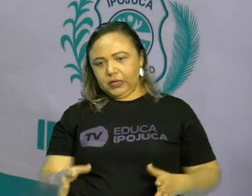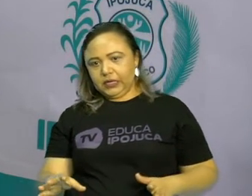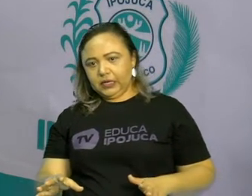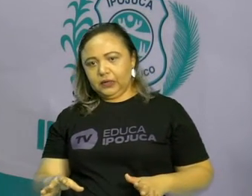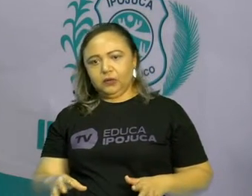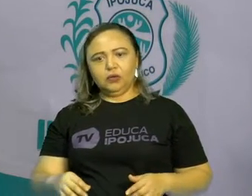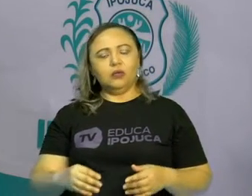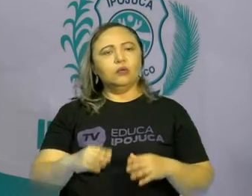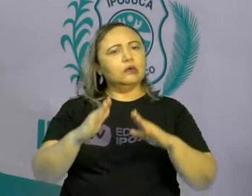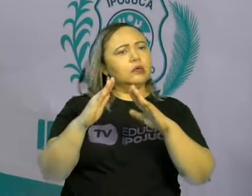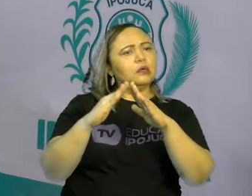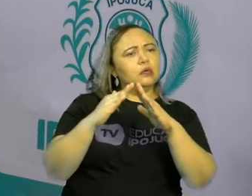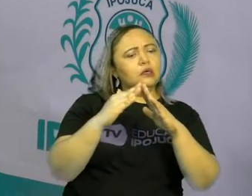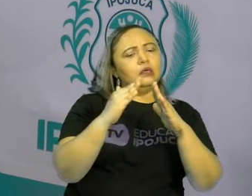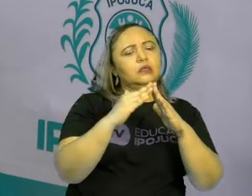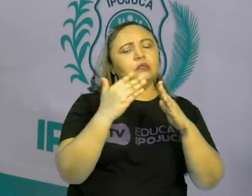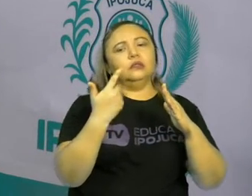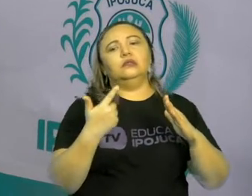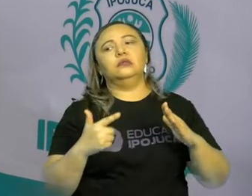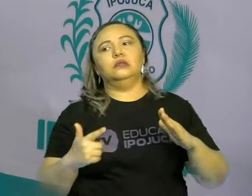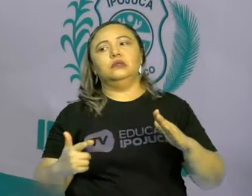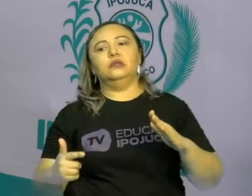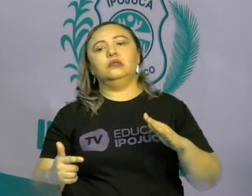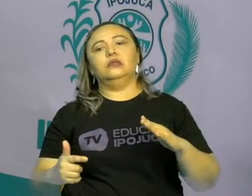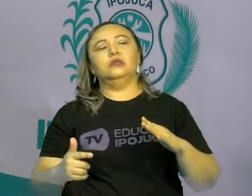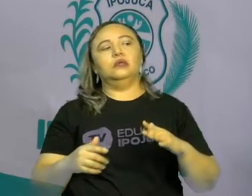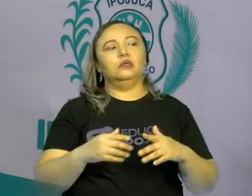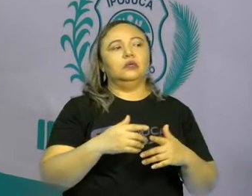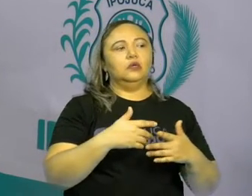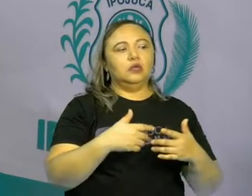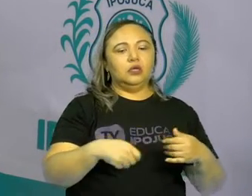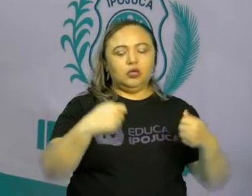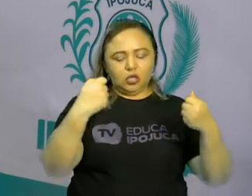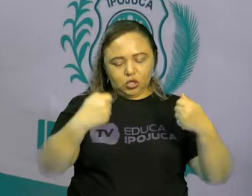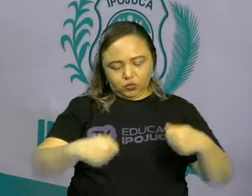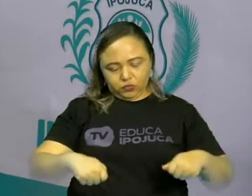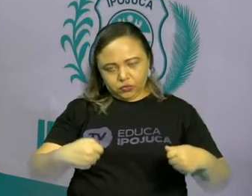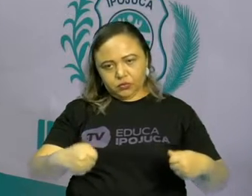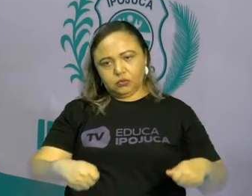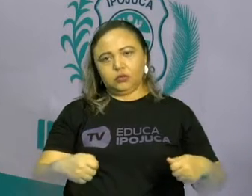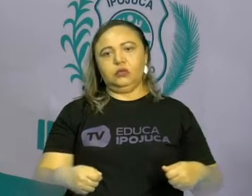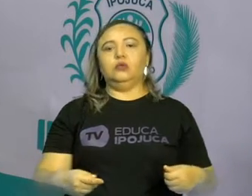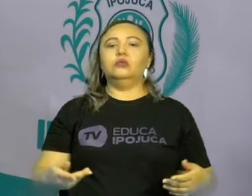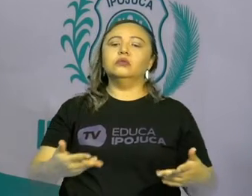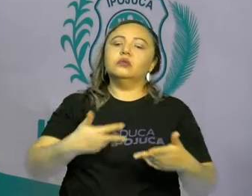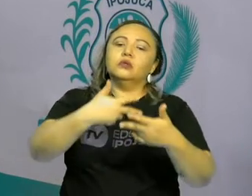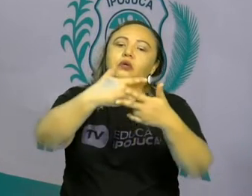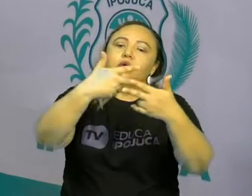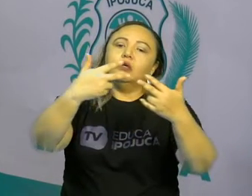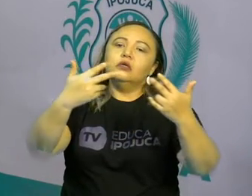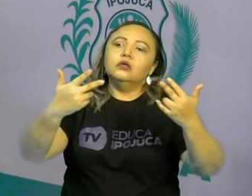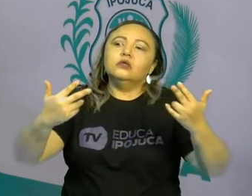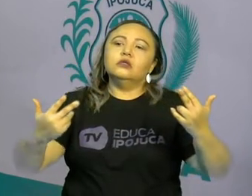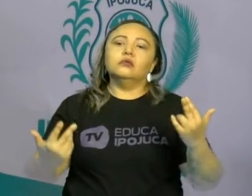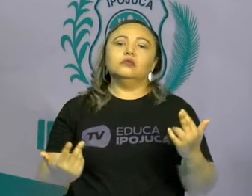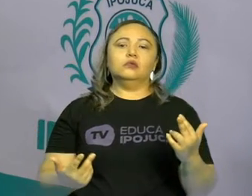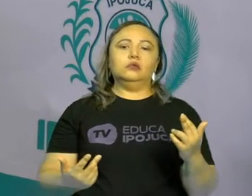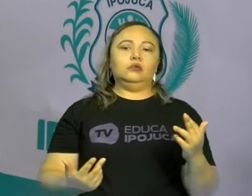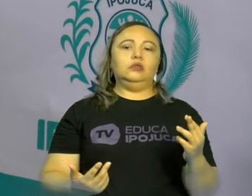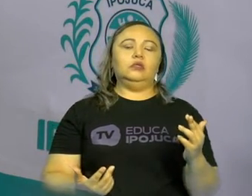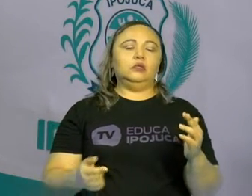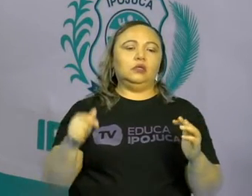mas que eu necessito, como um ser vivo, eu necessito para poder sobreviver